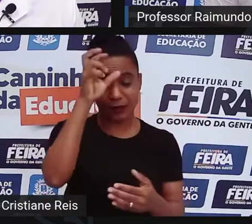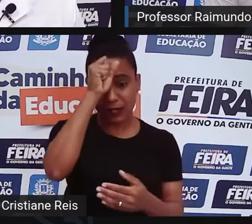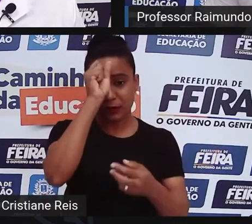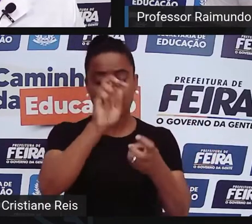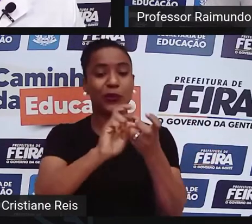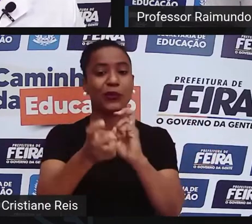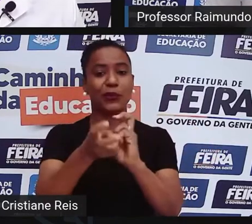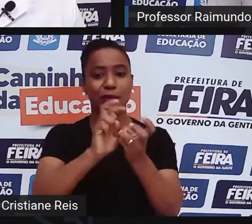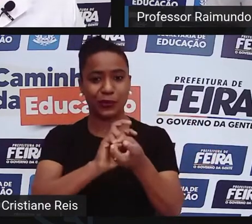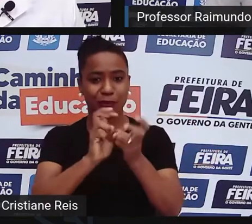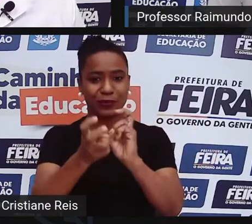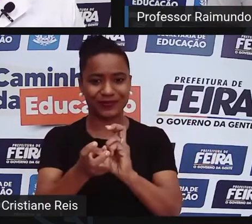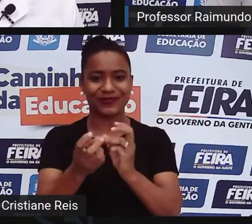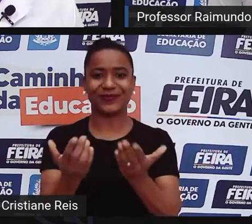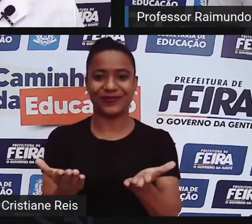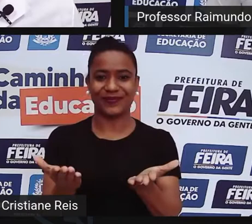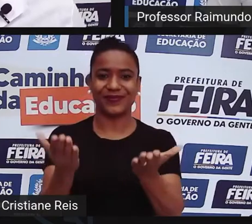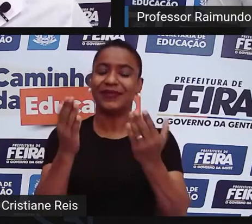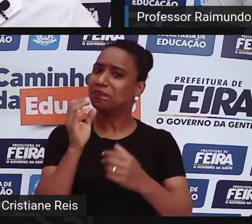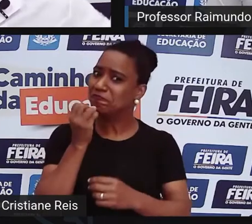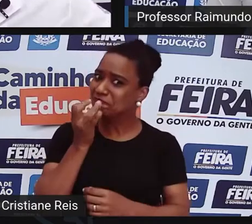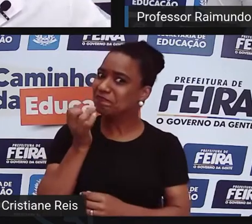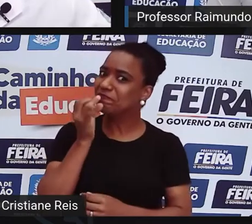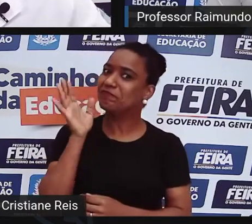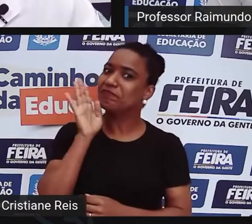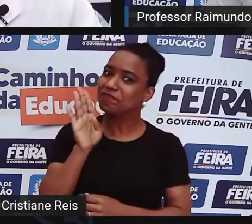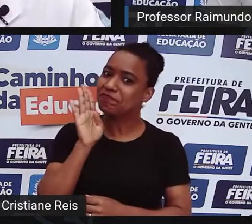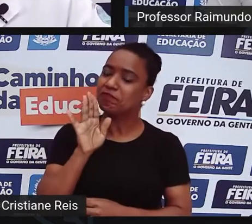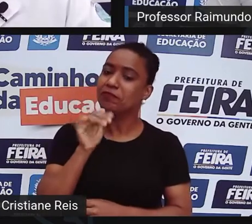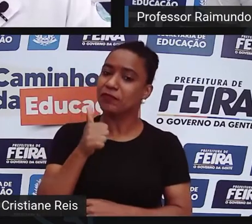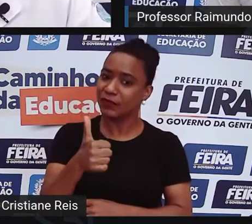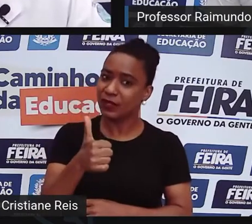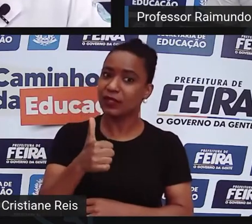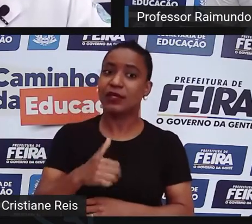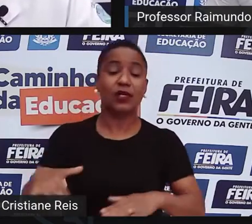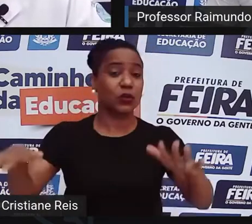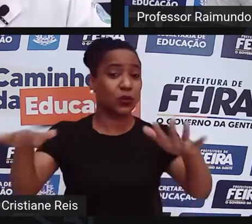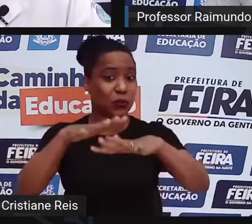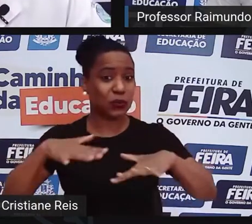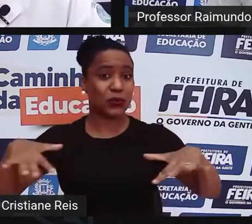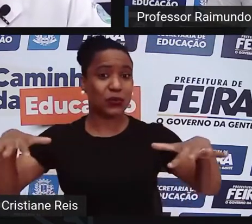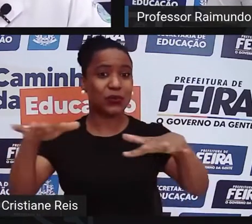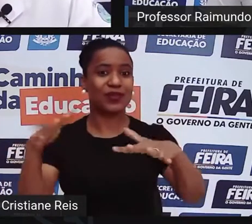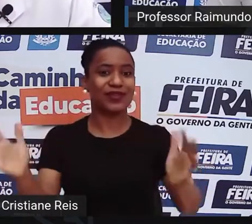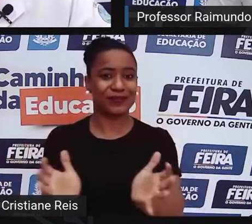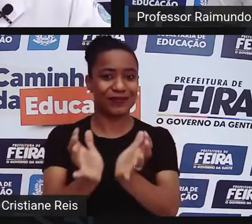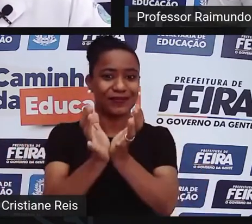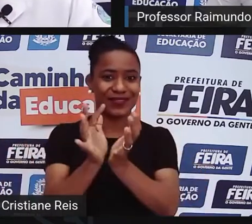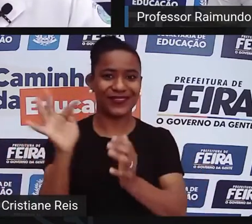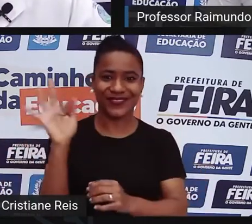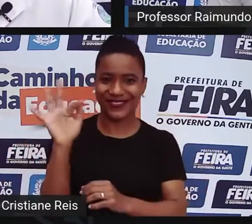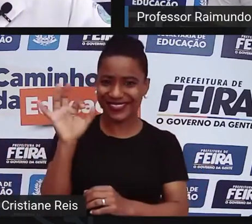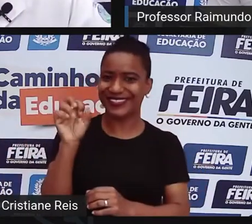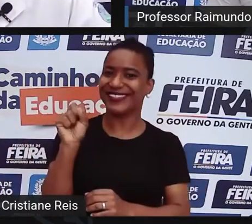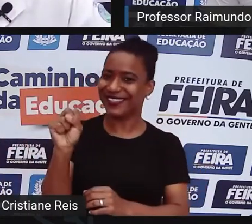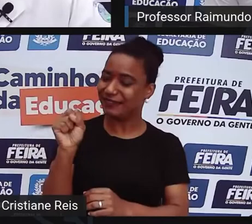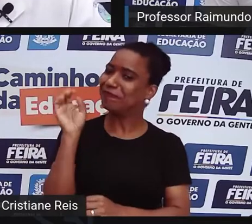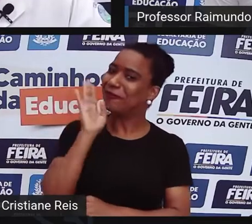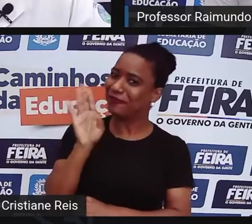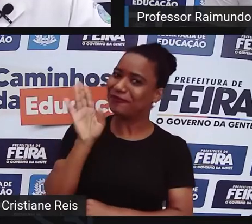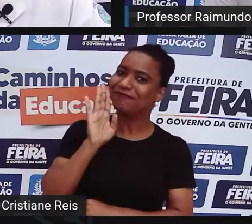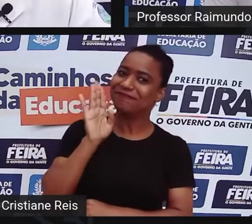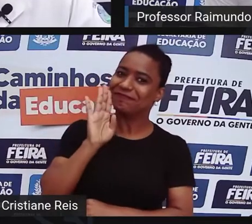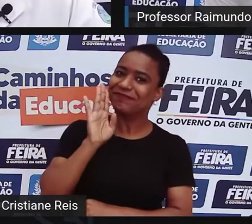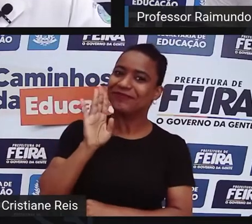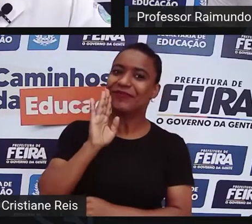capoeira. Beleza. E a gente está conversando aqui com toda a rede municipal, de Feira de Santu, que todos os